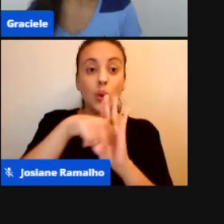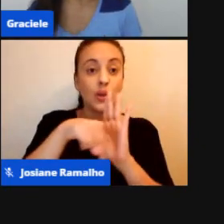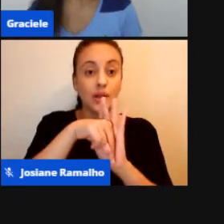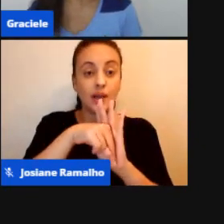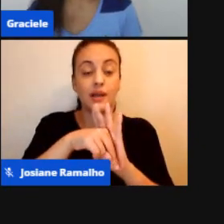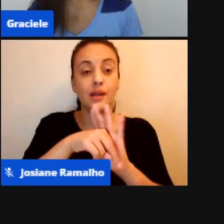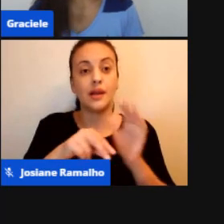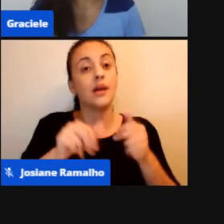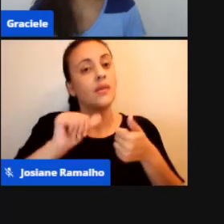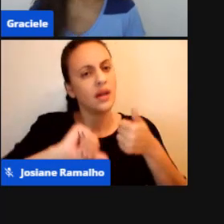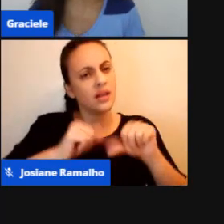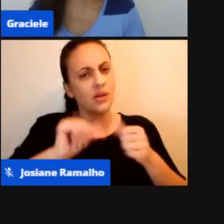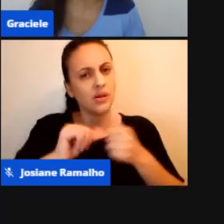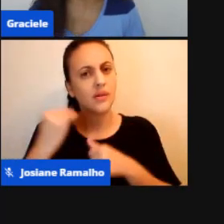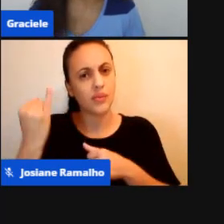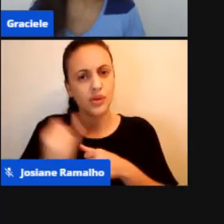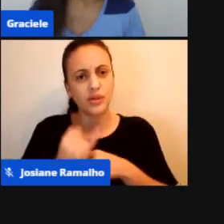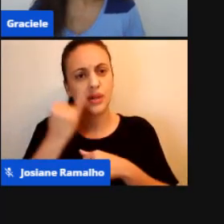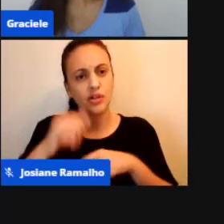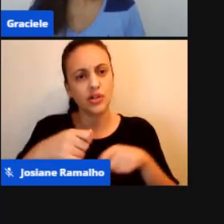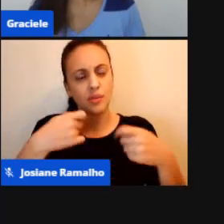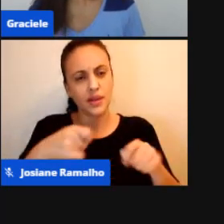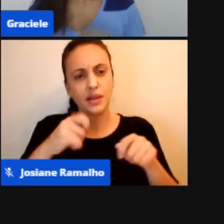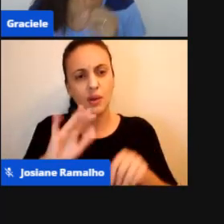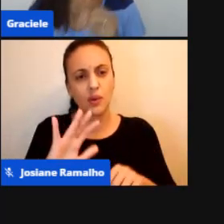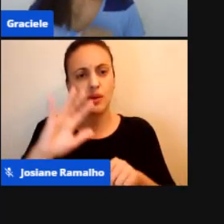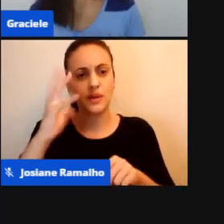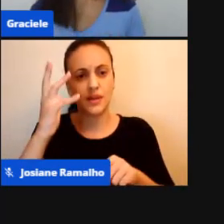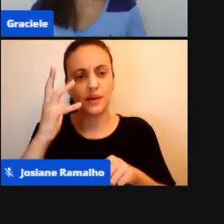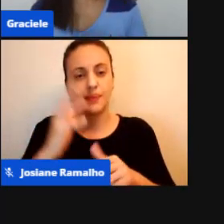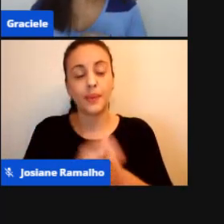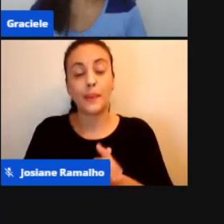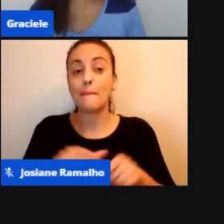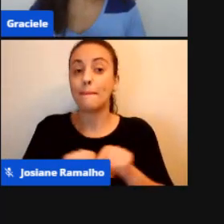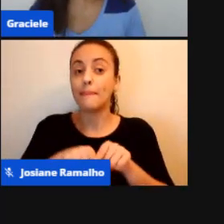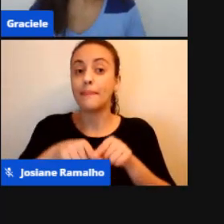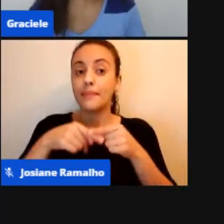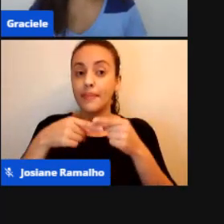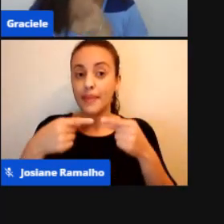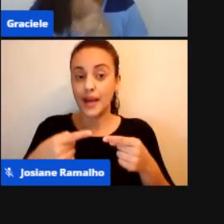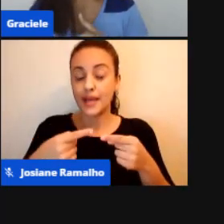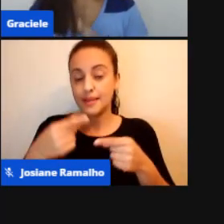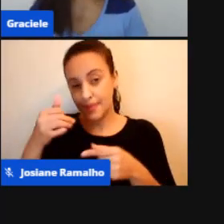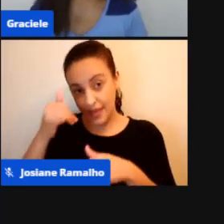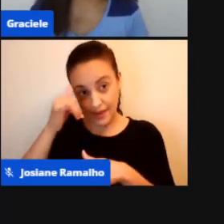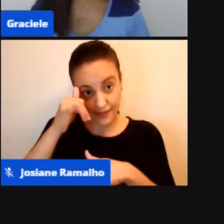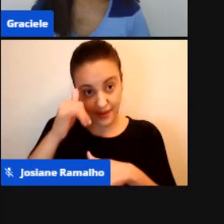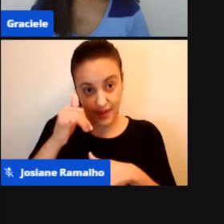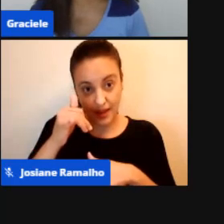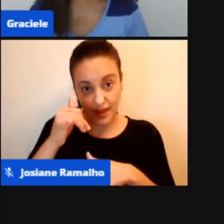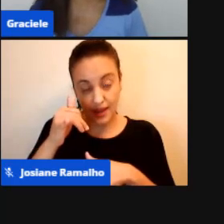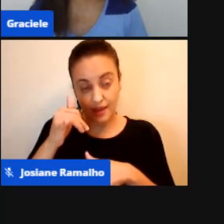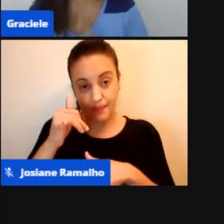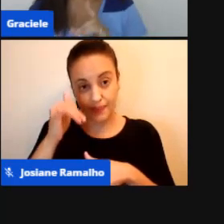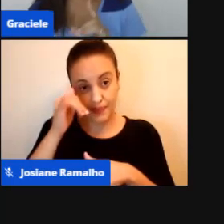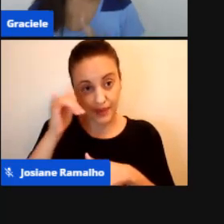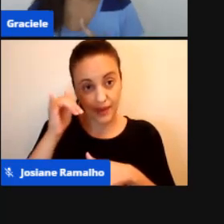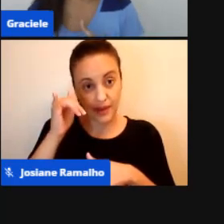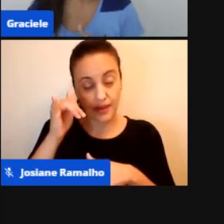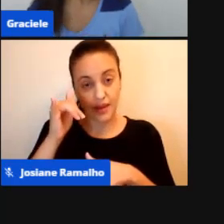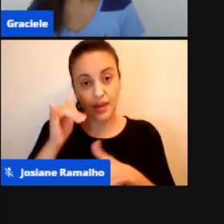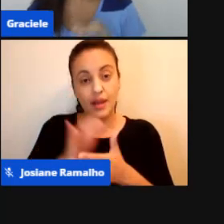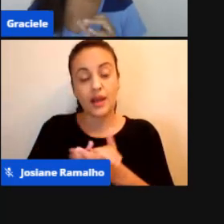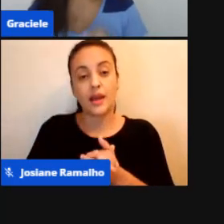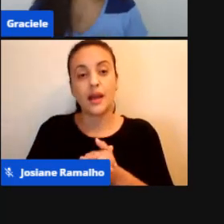Muito Importante E deve Ser Feita No entanto Para evitar A distorção Do seu Sentido Em